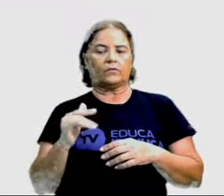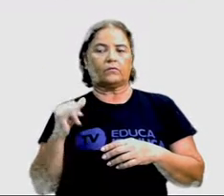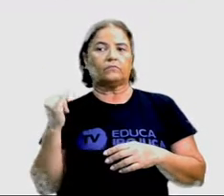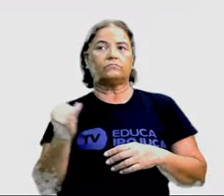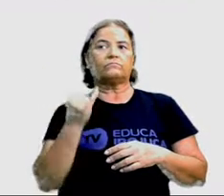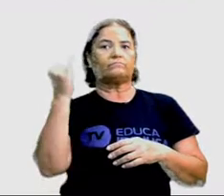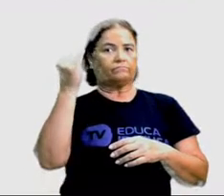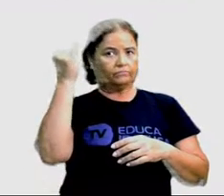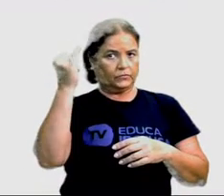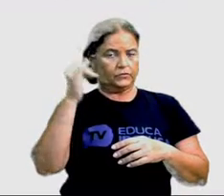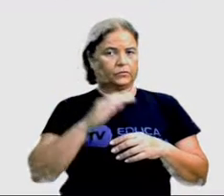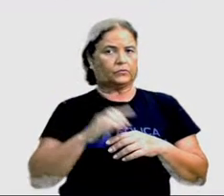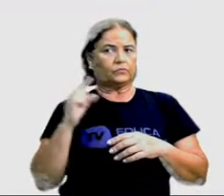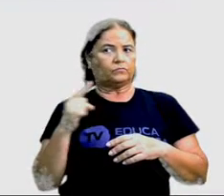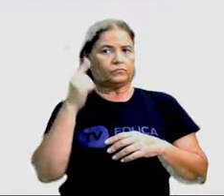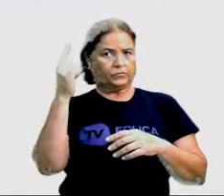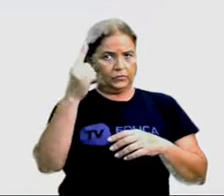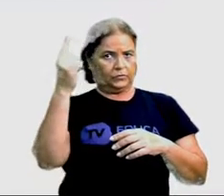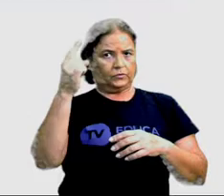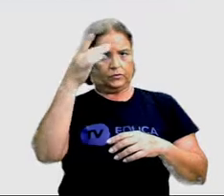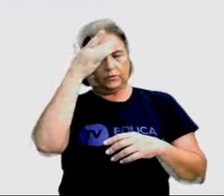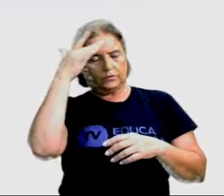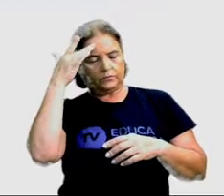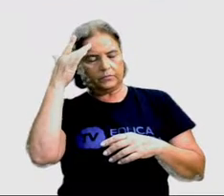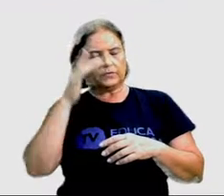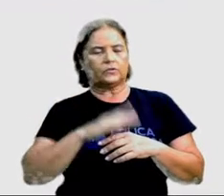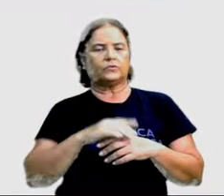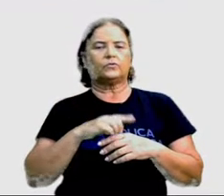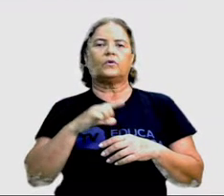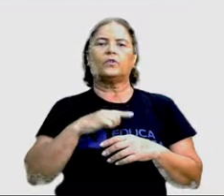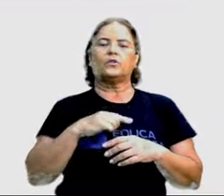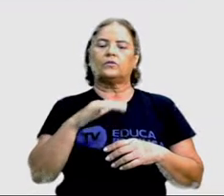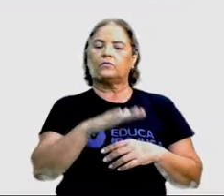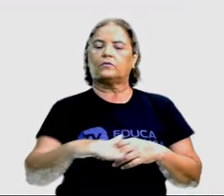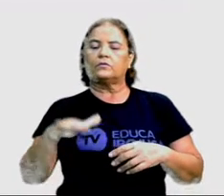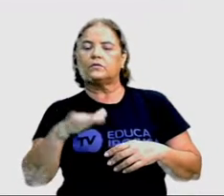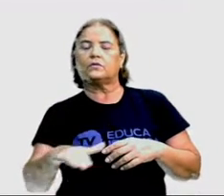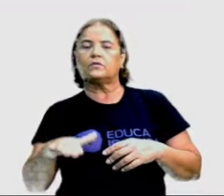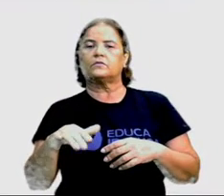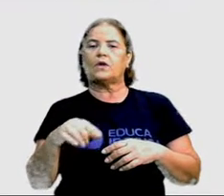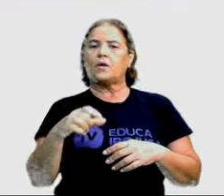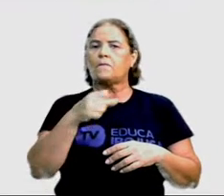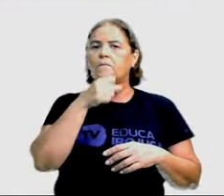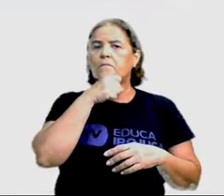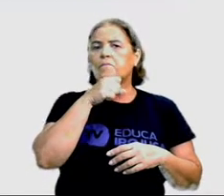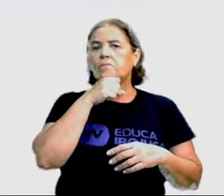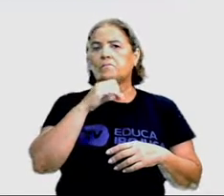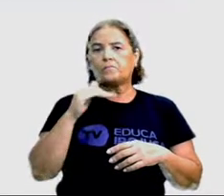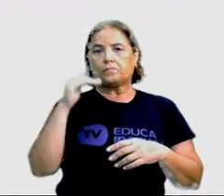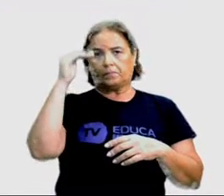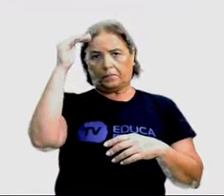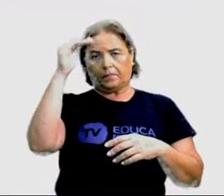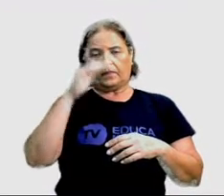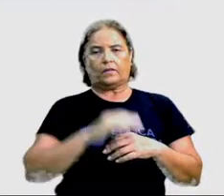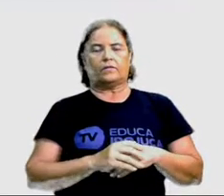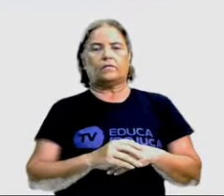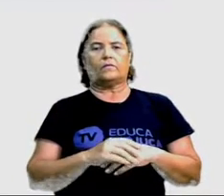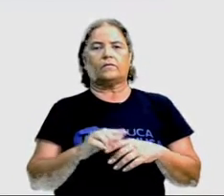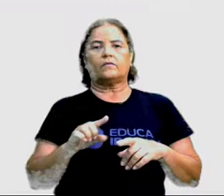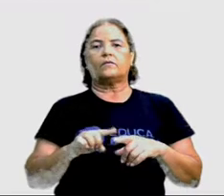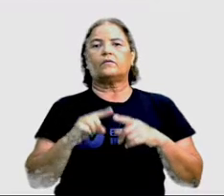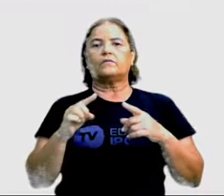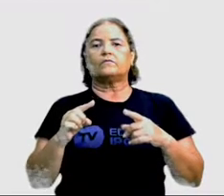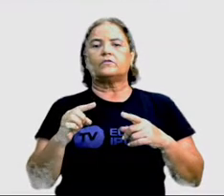da pessoa, fase também dela, porque a gente tem criança, pessoas mais adultas. E percebam mais embaixo da imagem